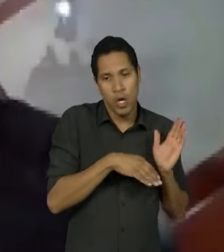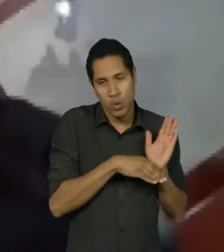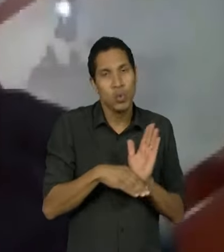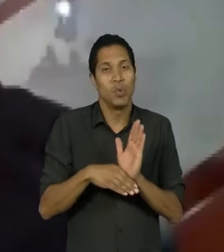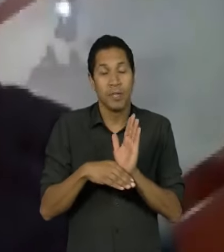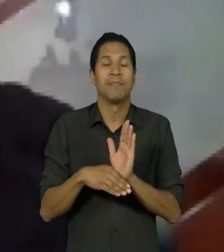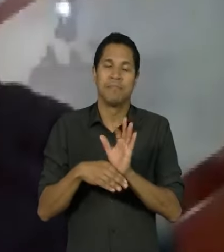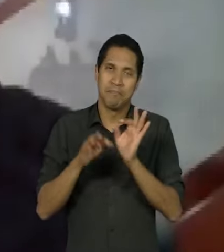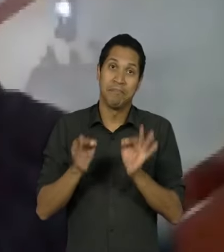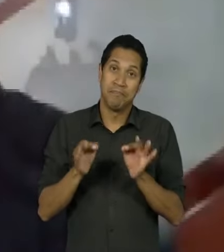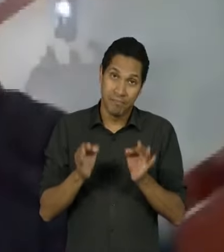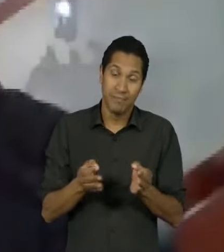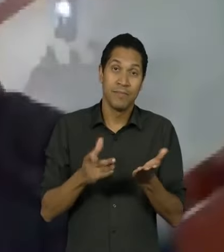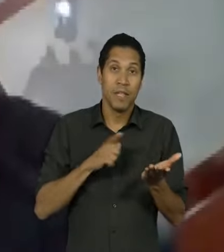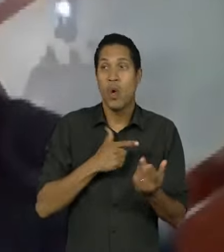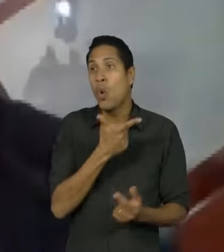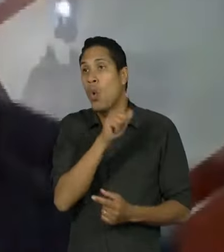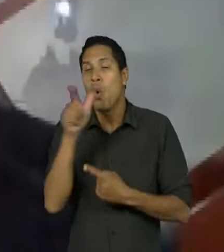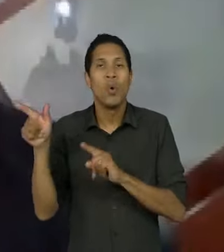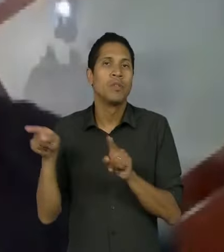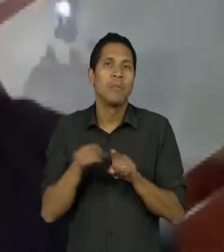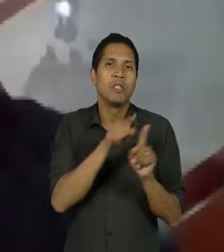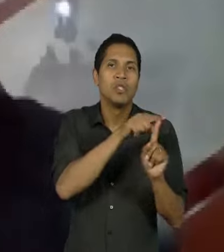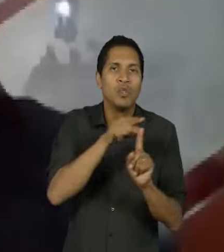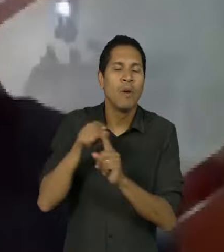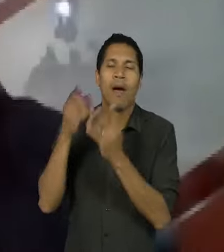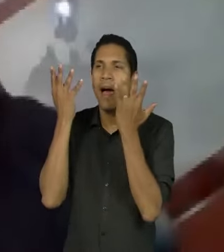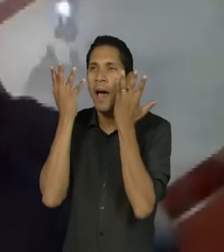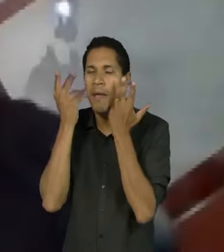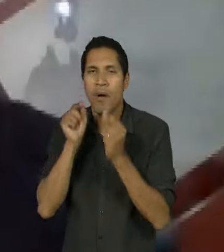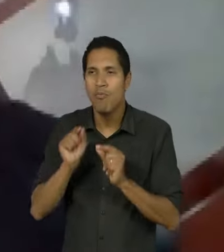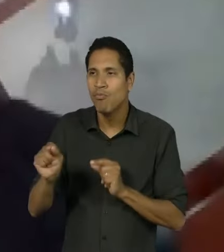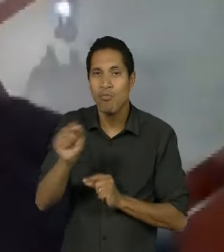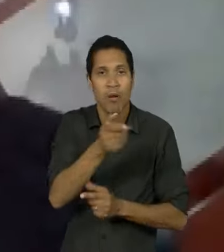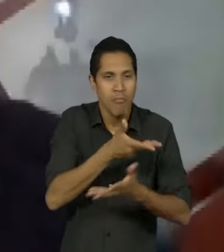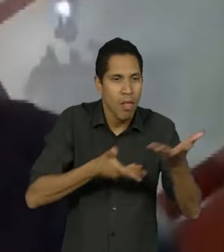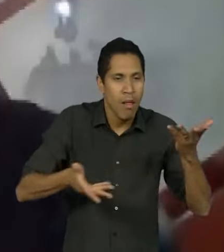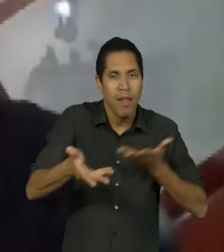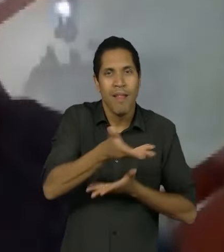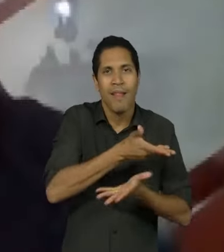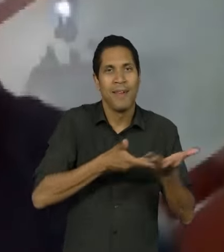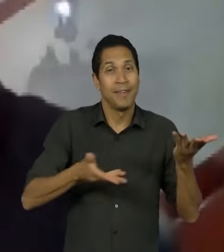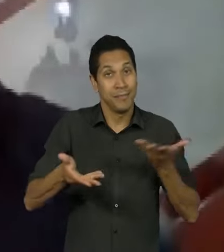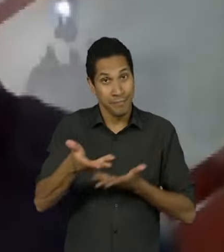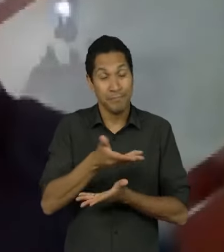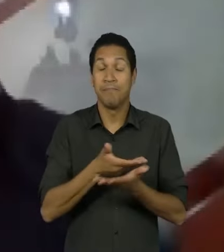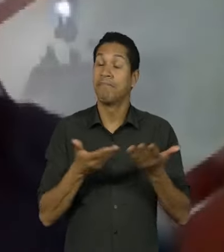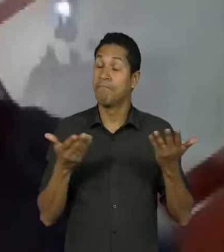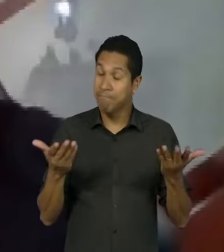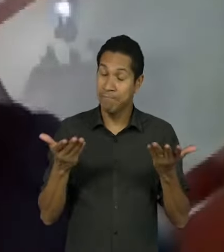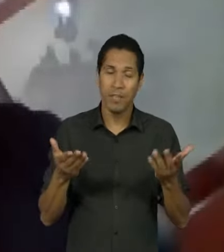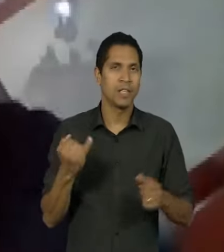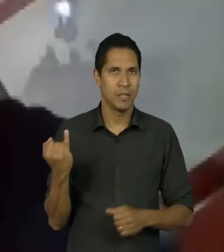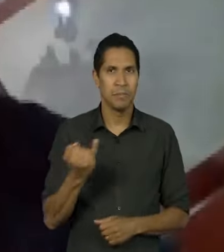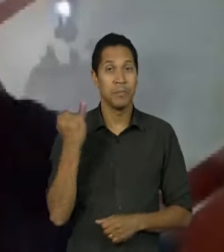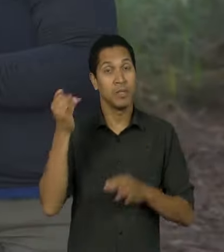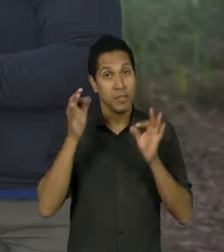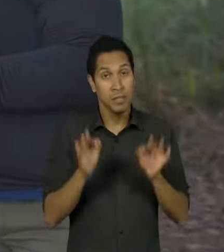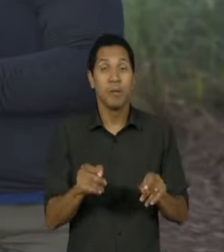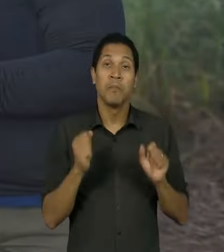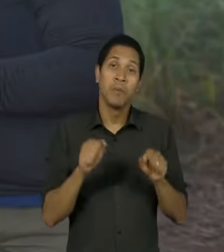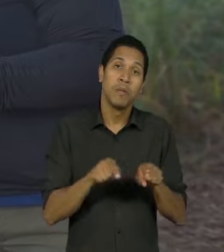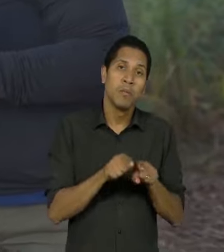áreas com outras espécies muitas outras espécies ameaçadas ou não plantas e